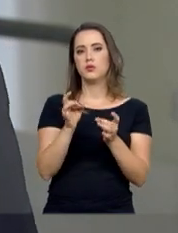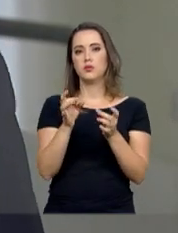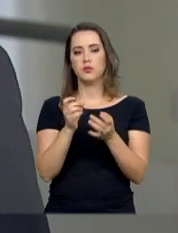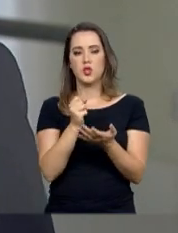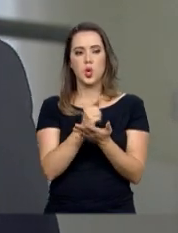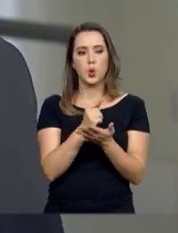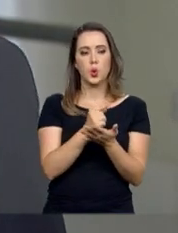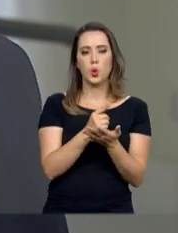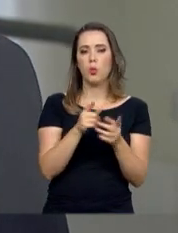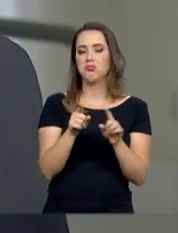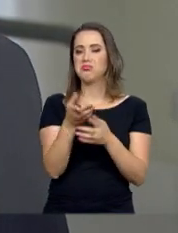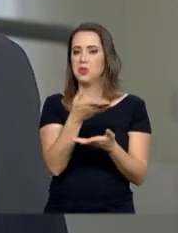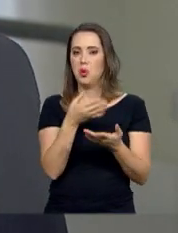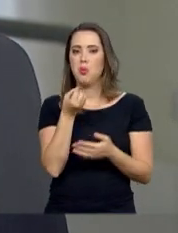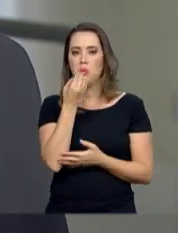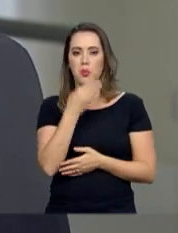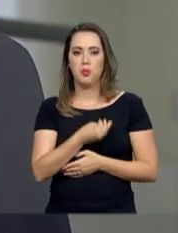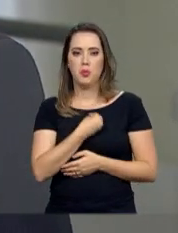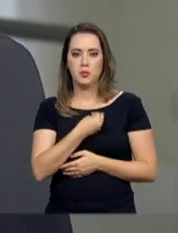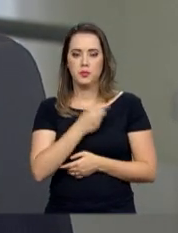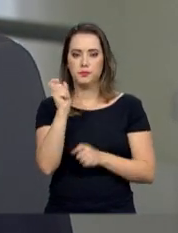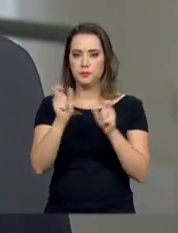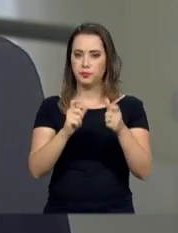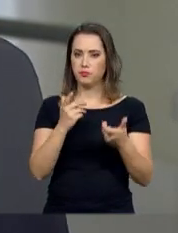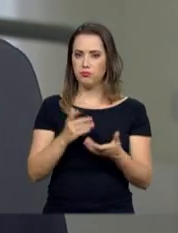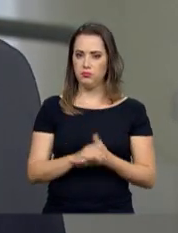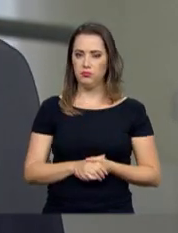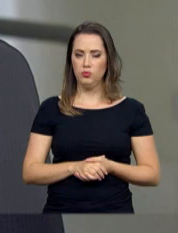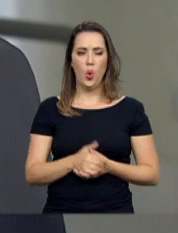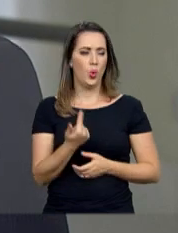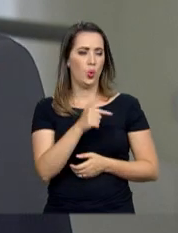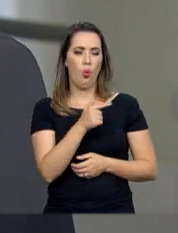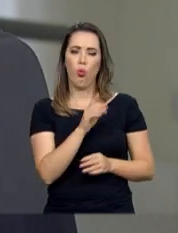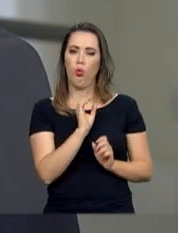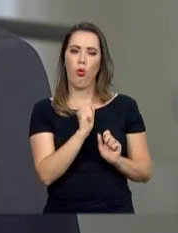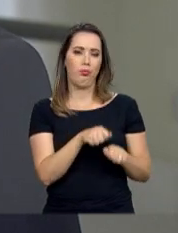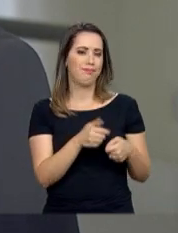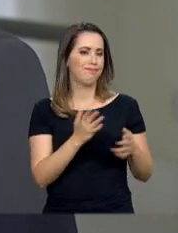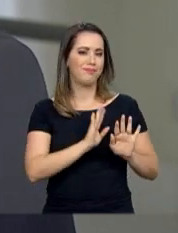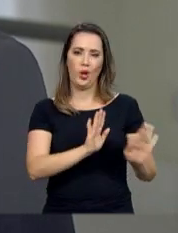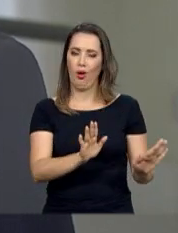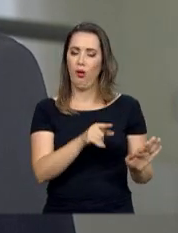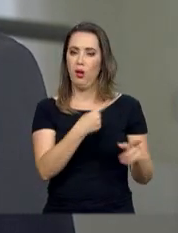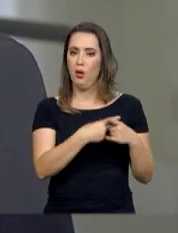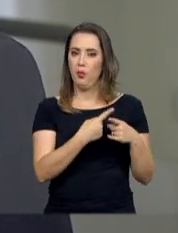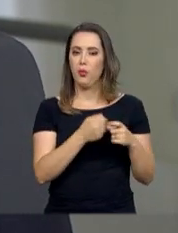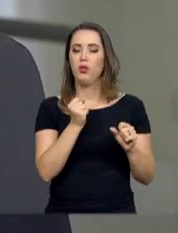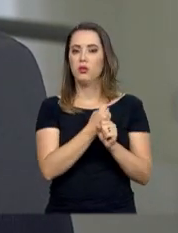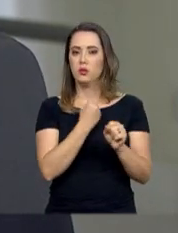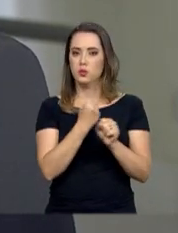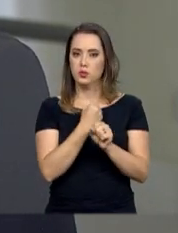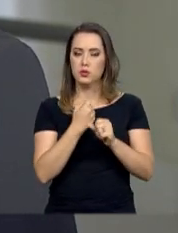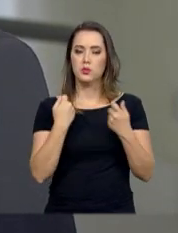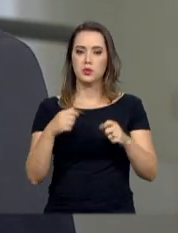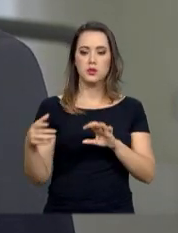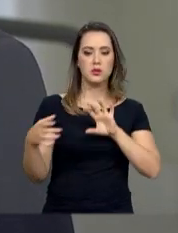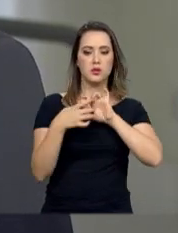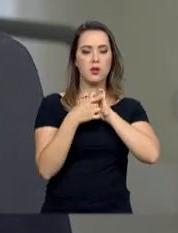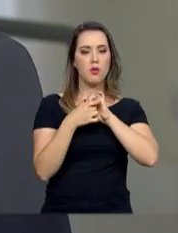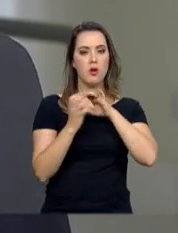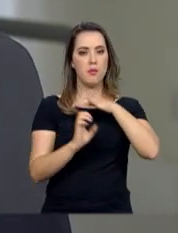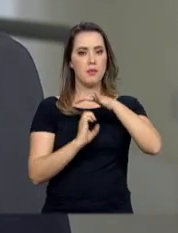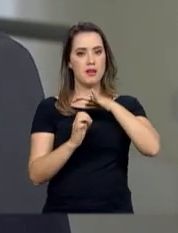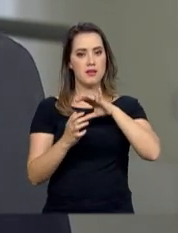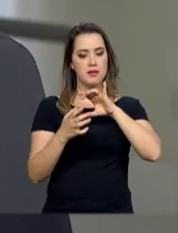brasileiros? Não há possibilidade. É muito importante que a infraestrutura entre, que ela seja parceira do Estado